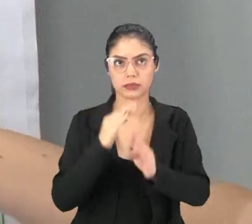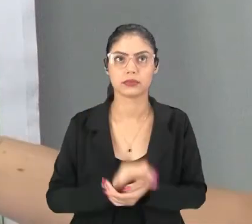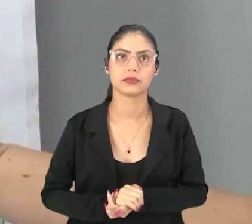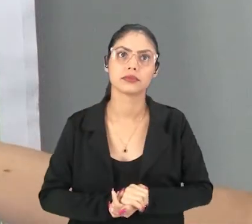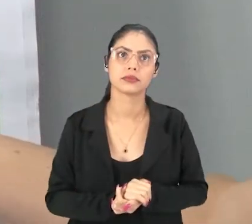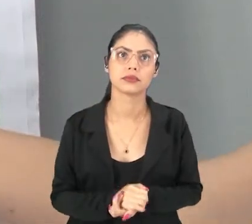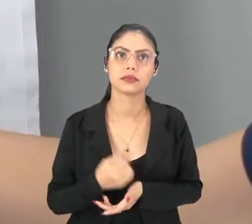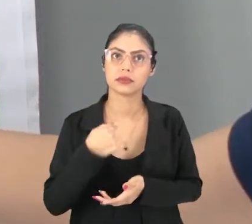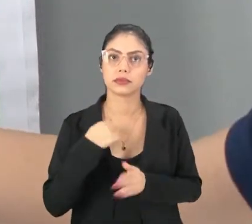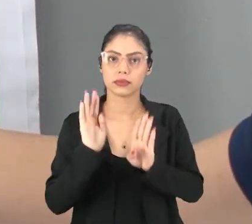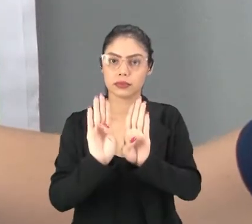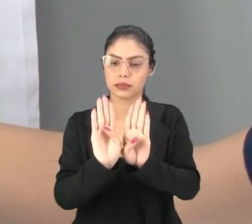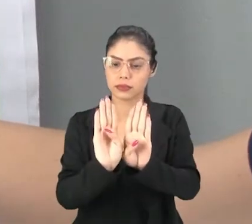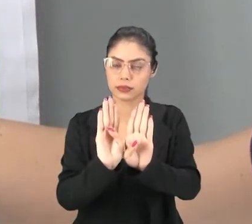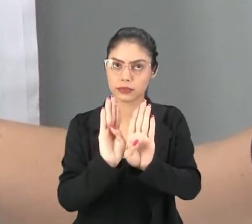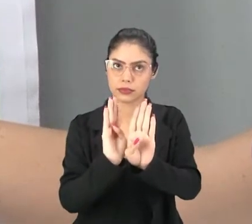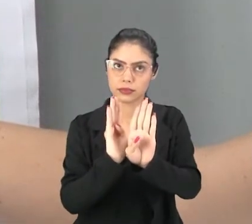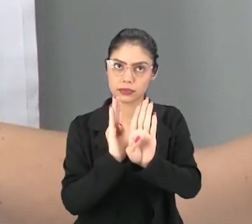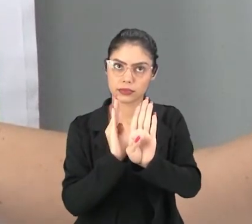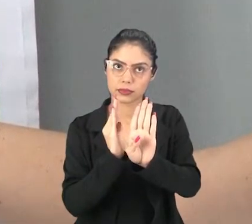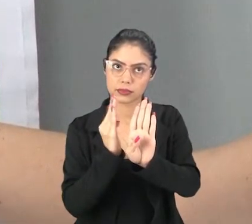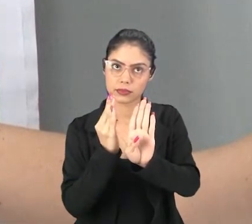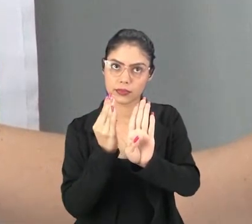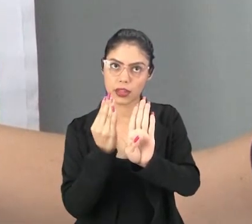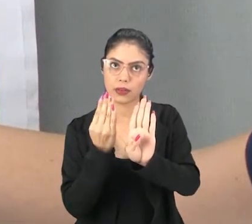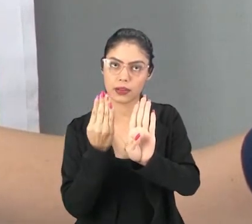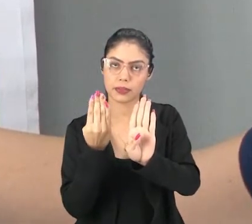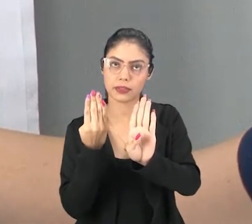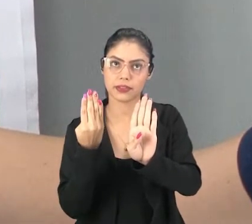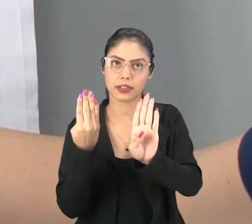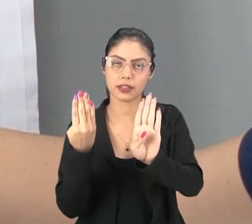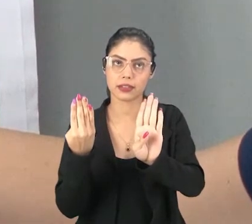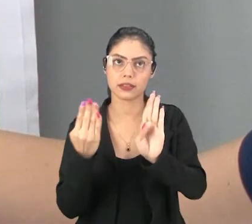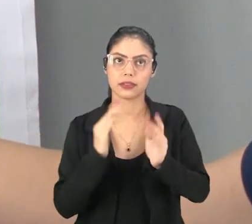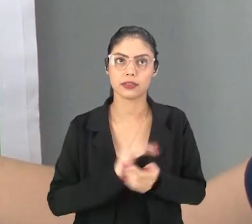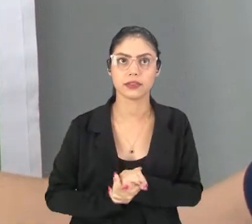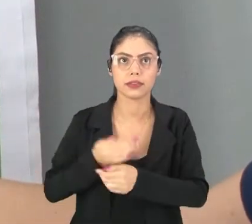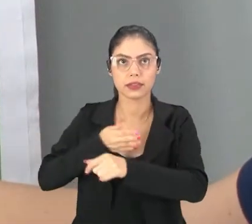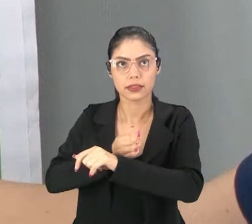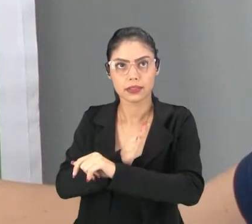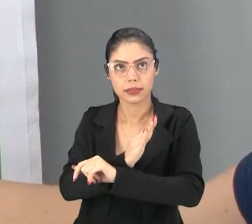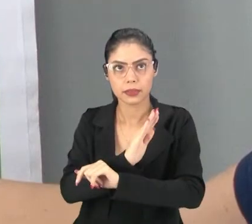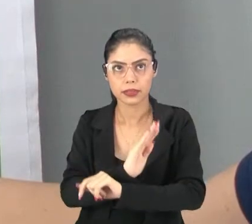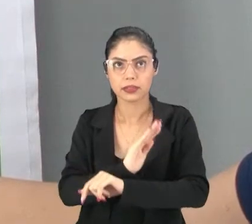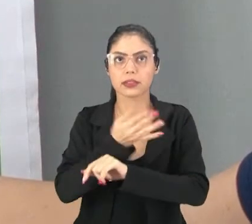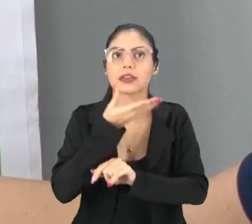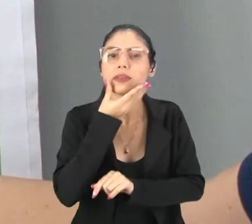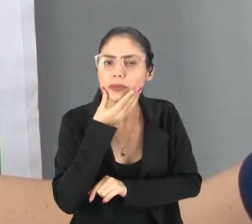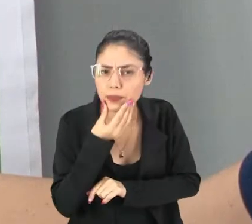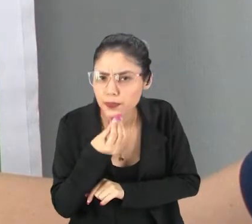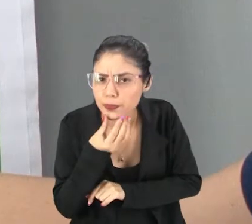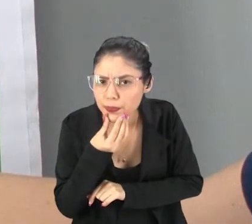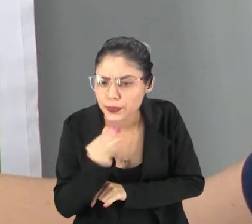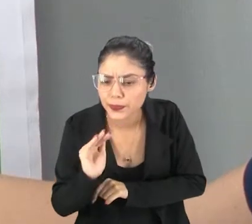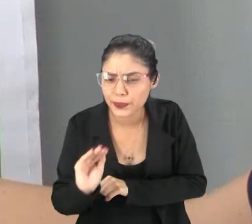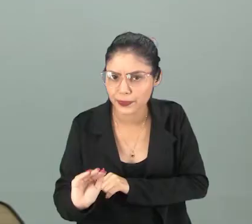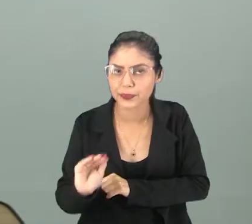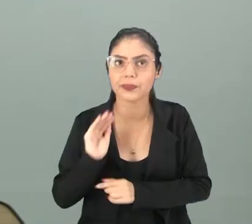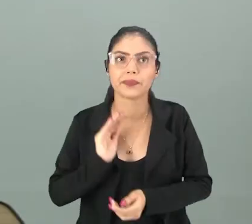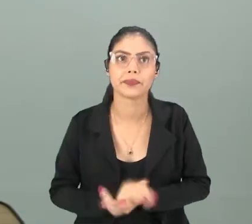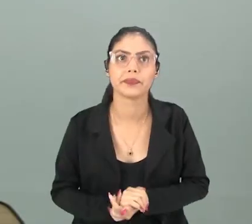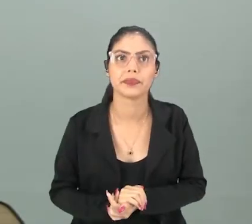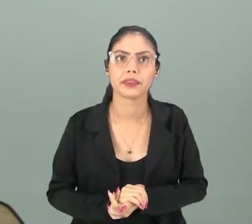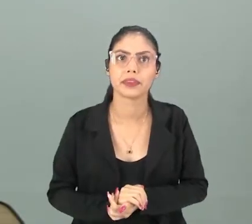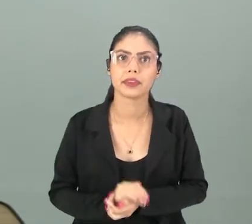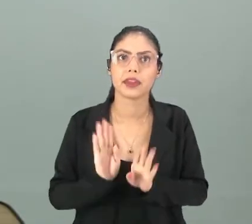porta Eu adoro Eu abro devagarinho Pra passar o menininho